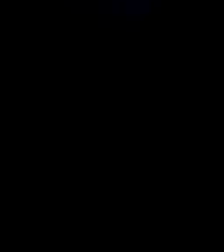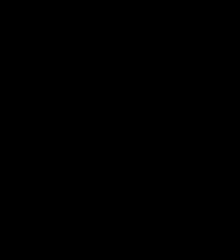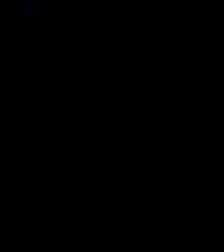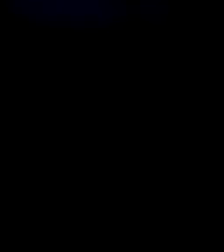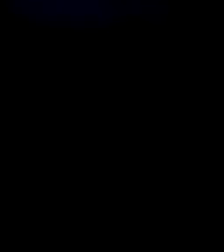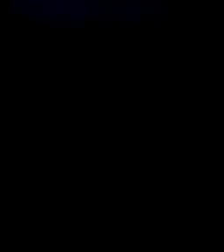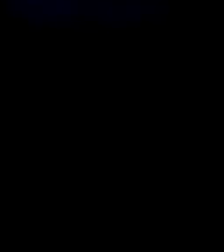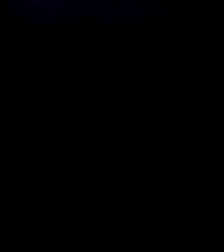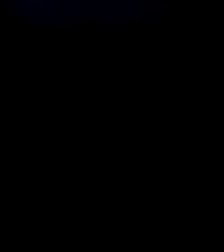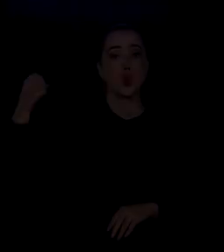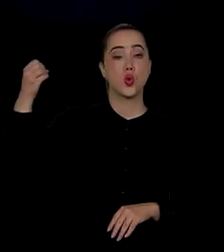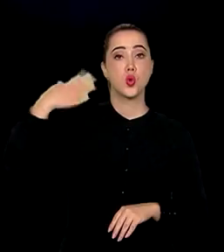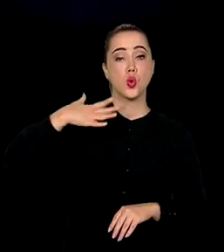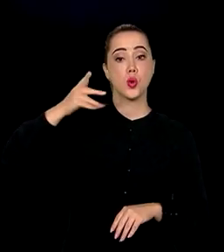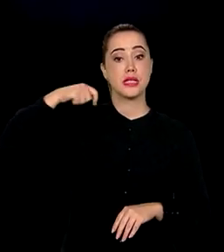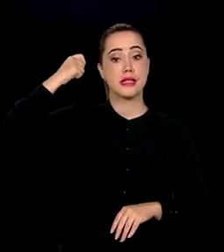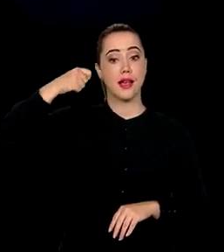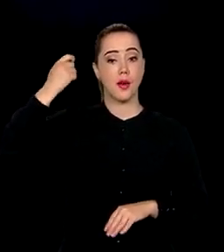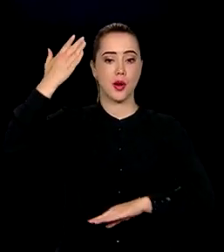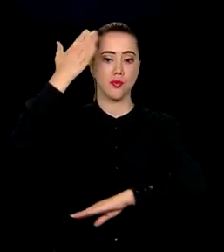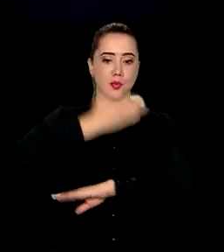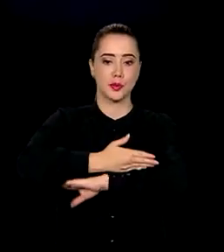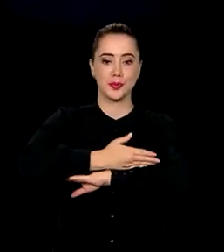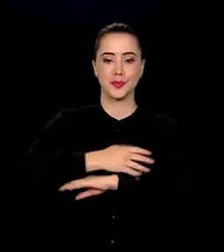Luz, câmera, ação!